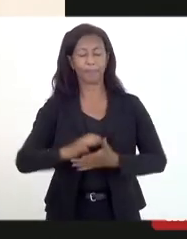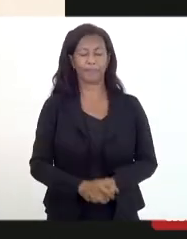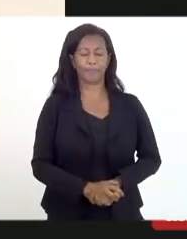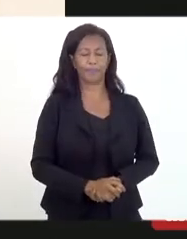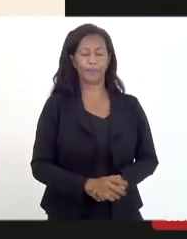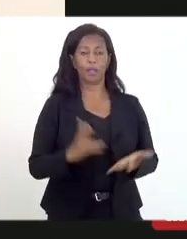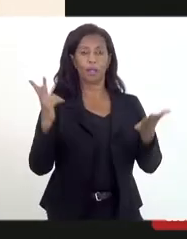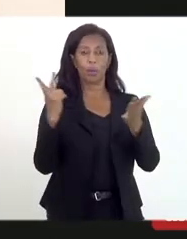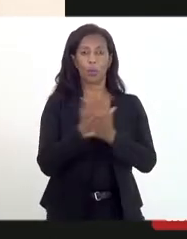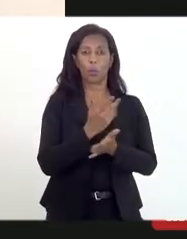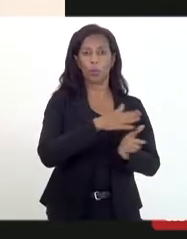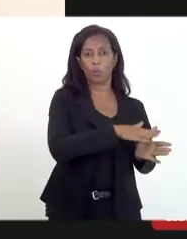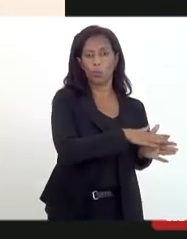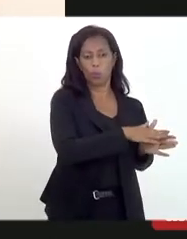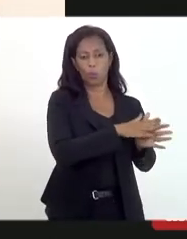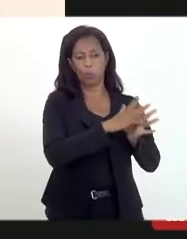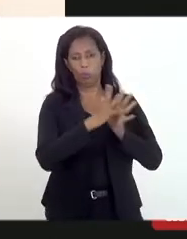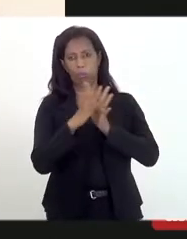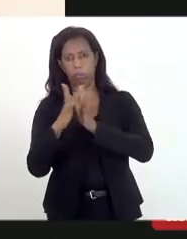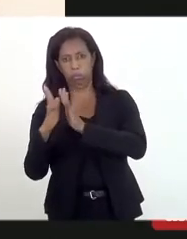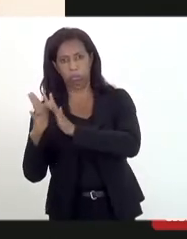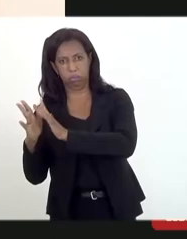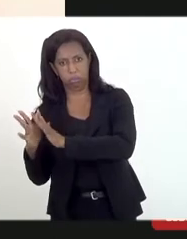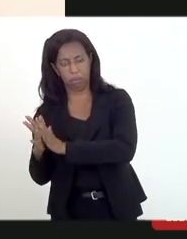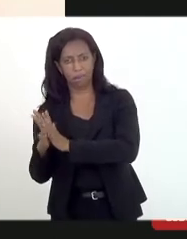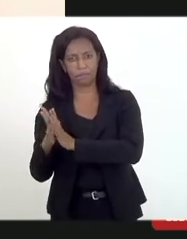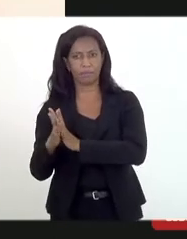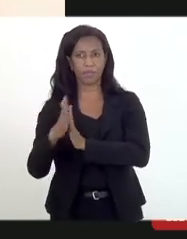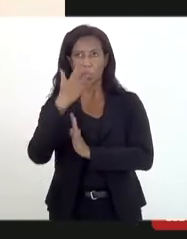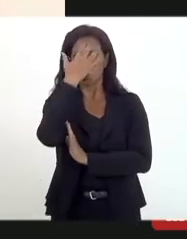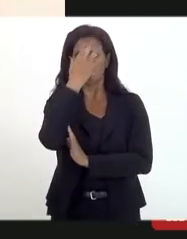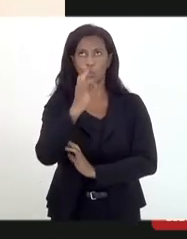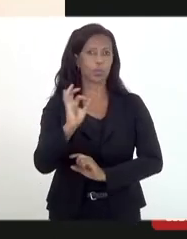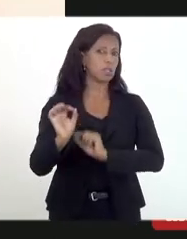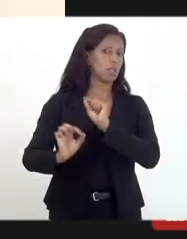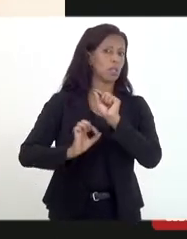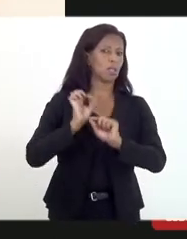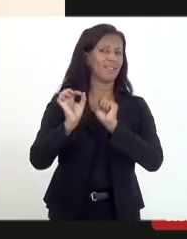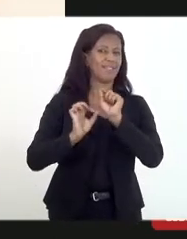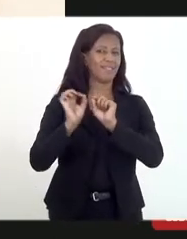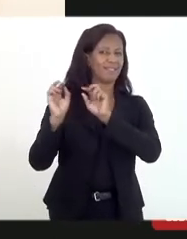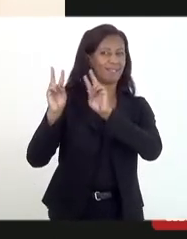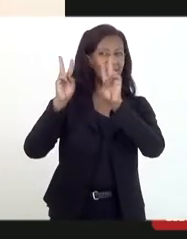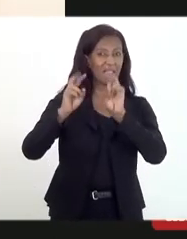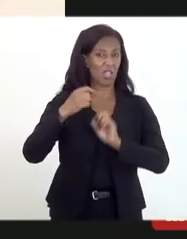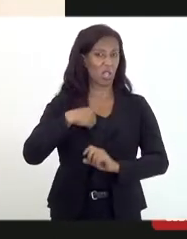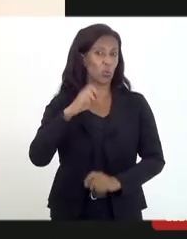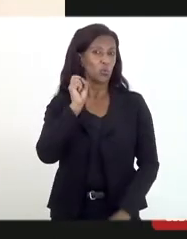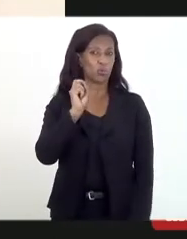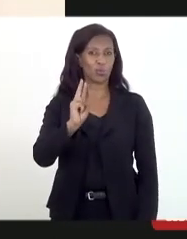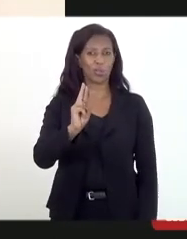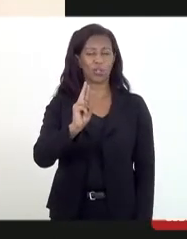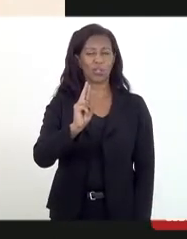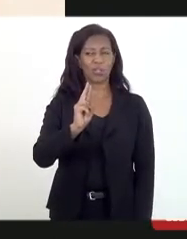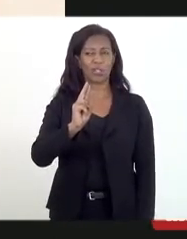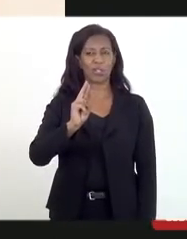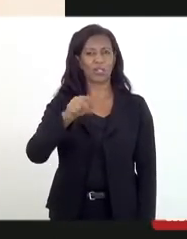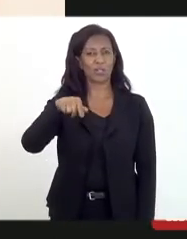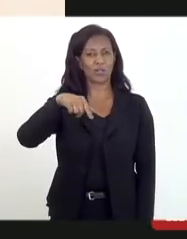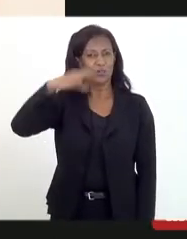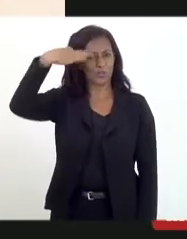do... Eu não sei os termos corretos. Eu sou espírita, mas eu sou cardecista.